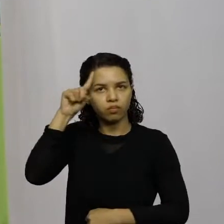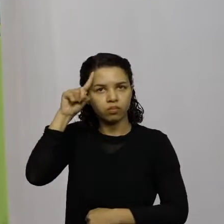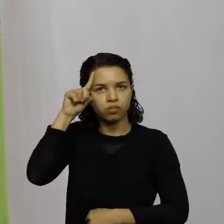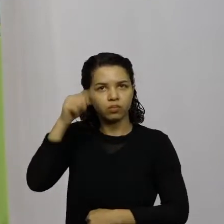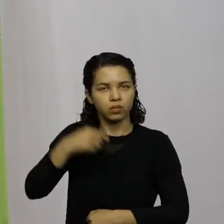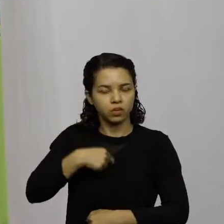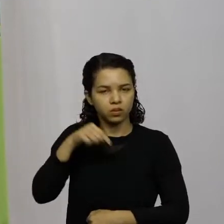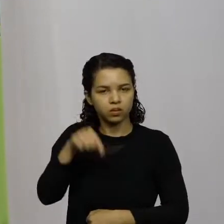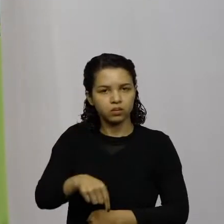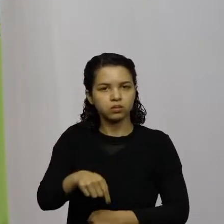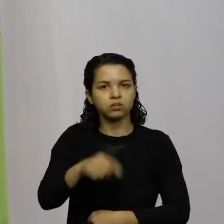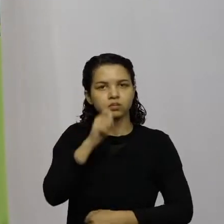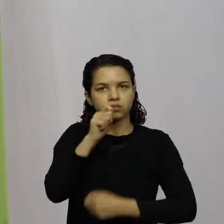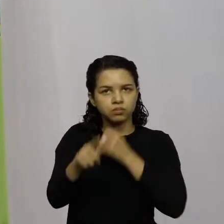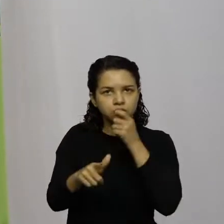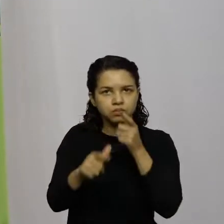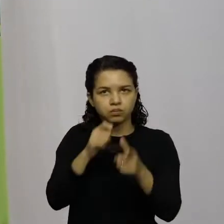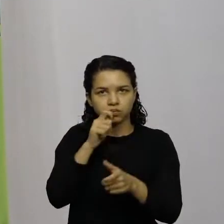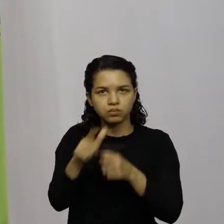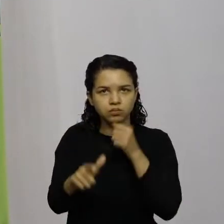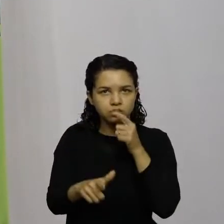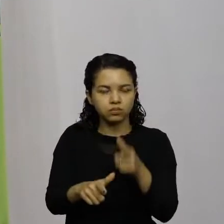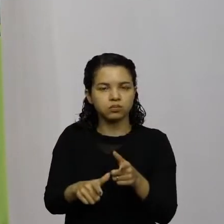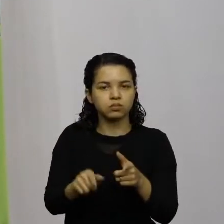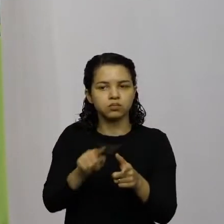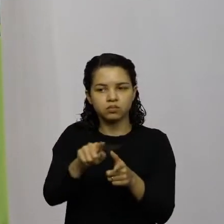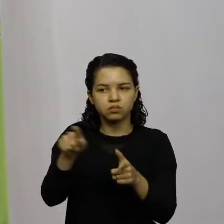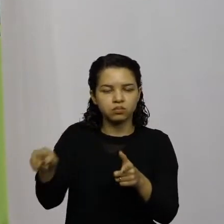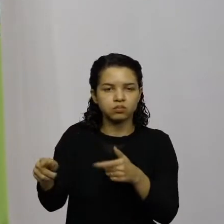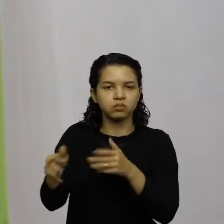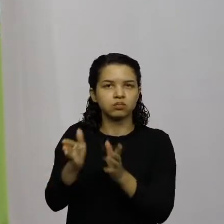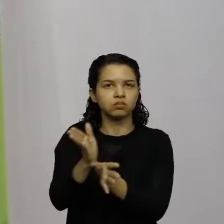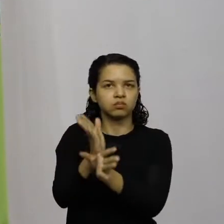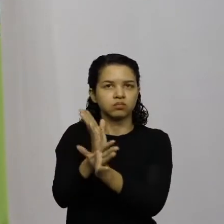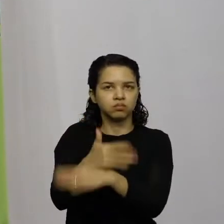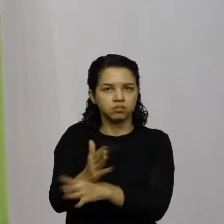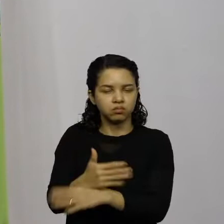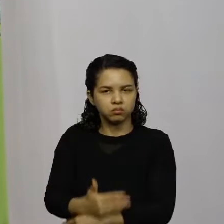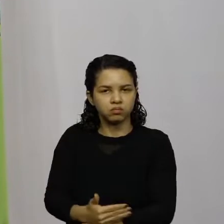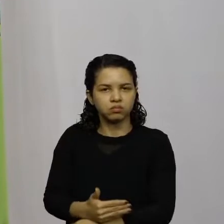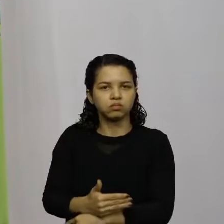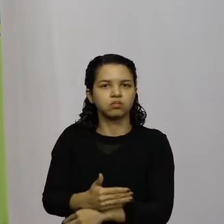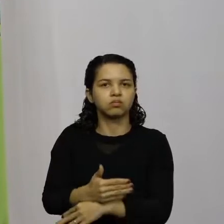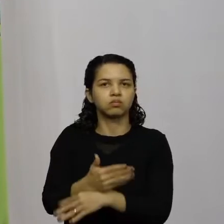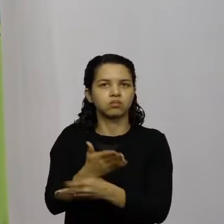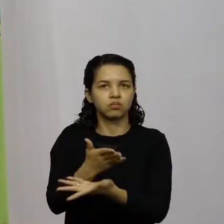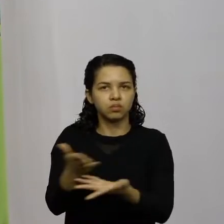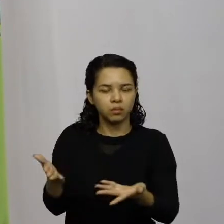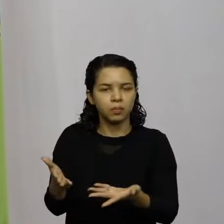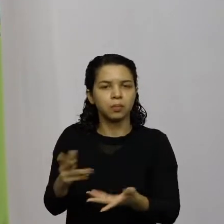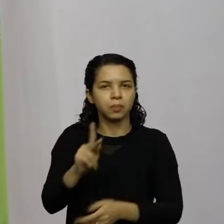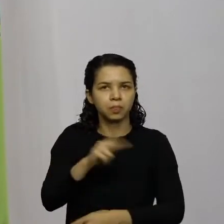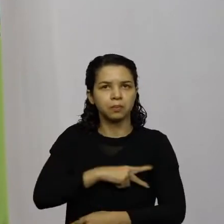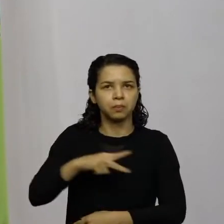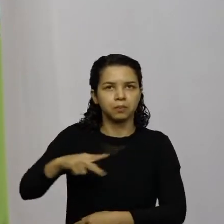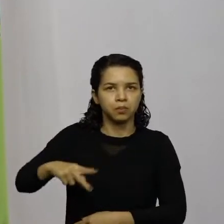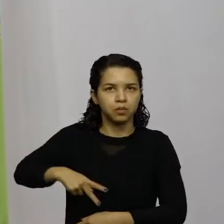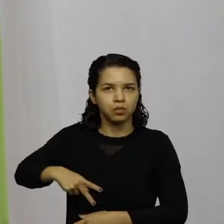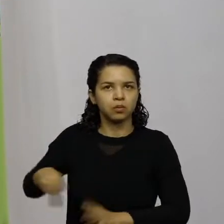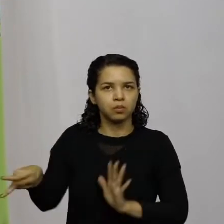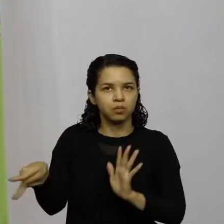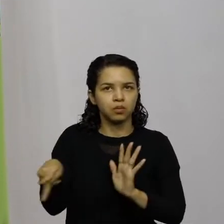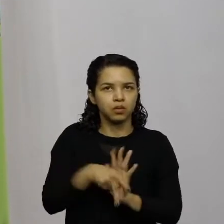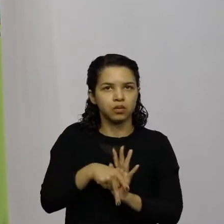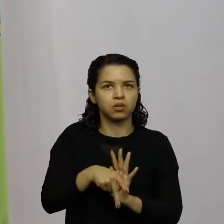para criticar quem banaliza, quem banaliza aquilo que é público, aquilo que é do catarinense,